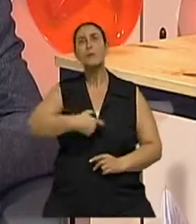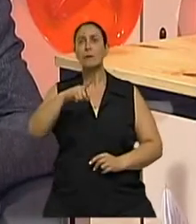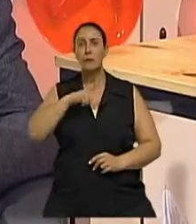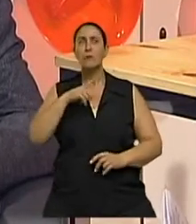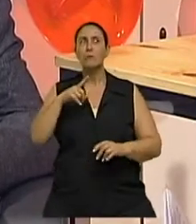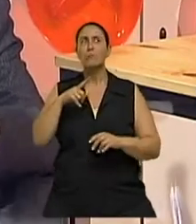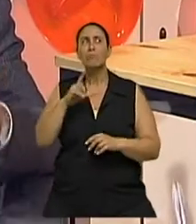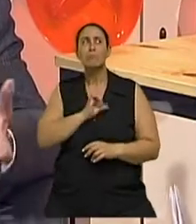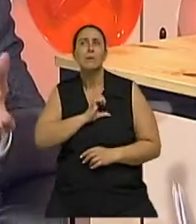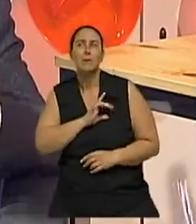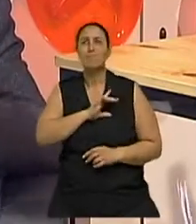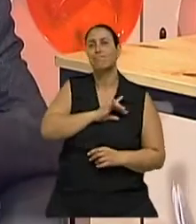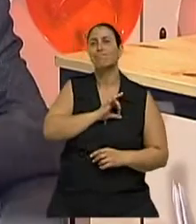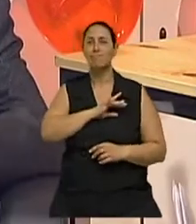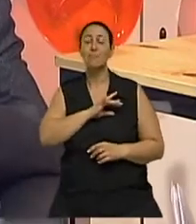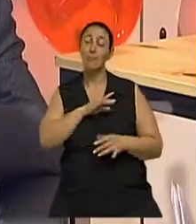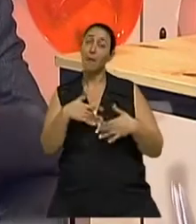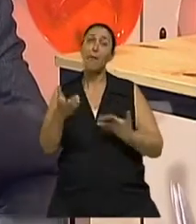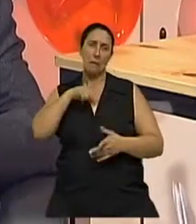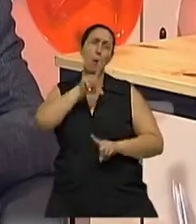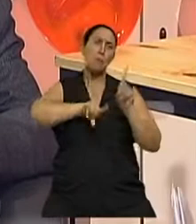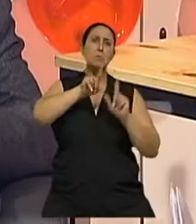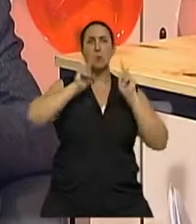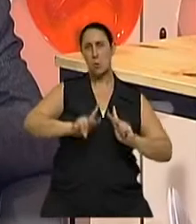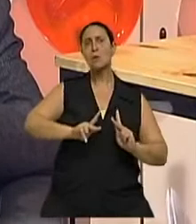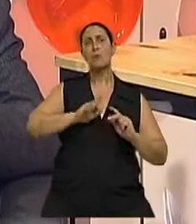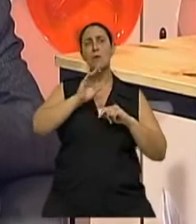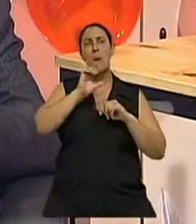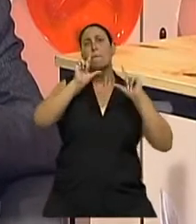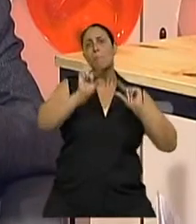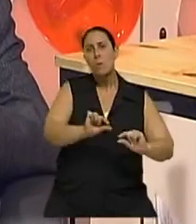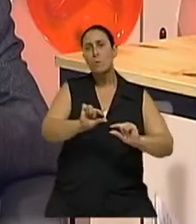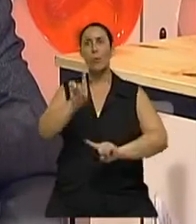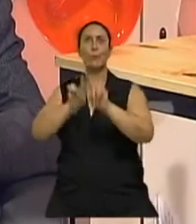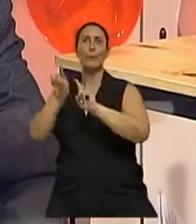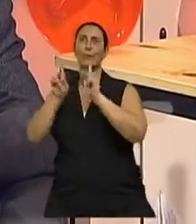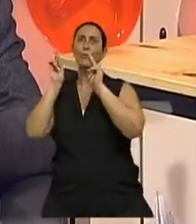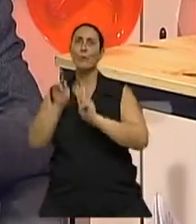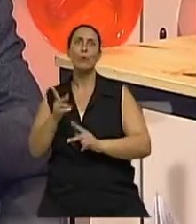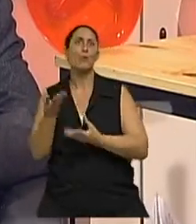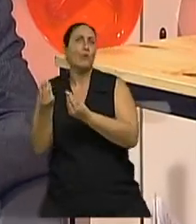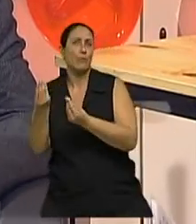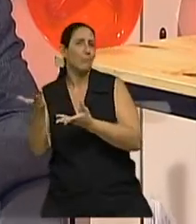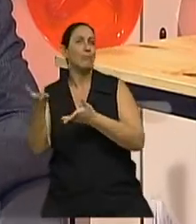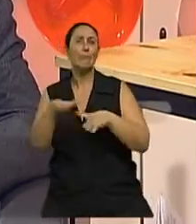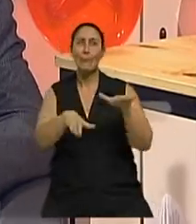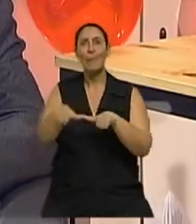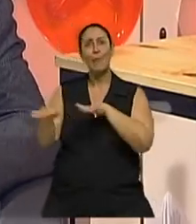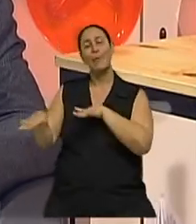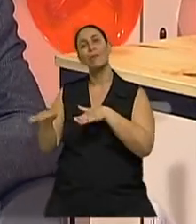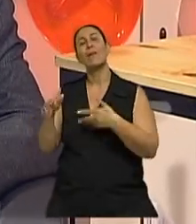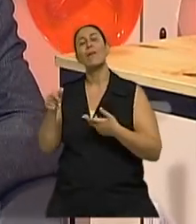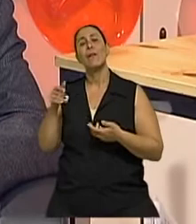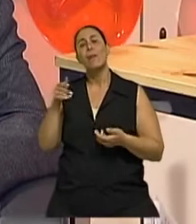administra de várias formas, tem pessoas que administram um pouco mais, melhor, um pouco pior isso. Mas isso é sempre um fator limitante, né, hoje, numa